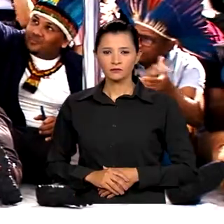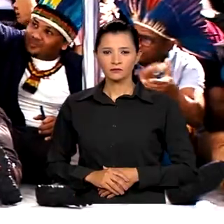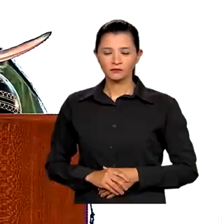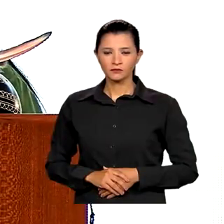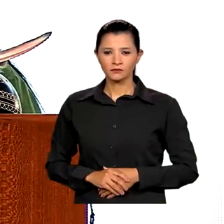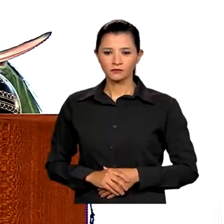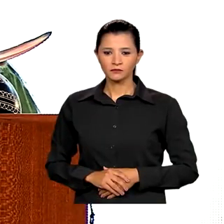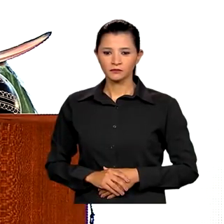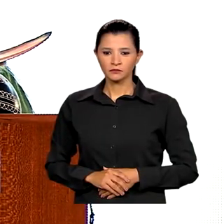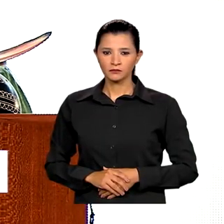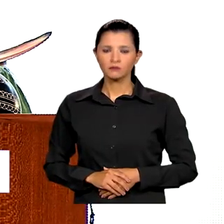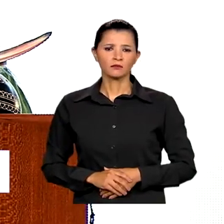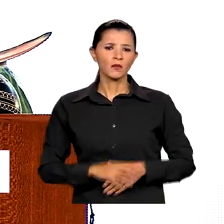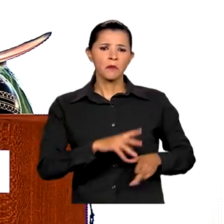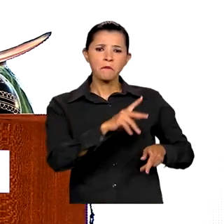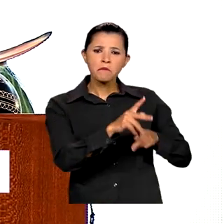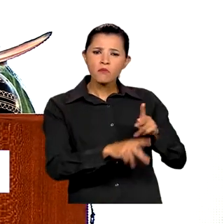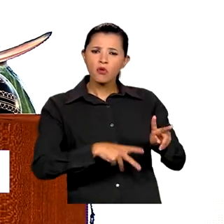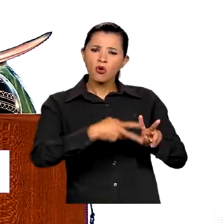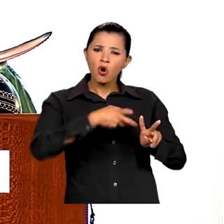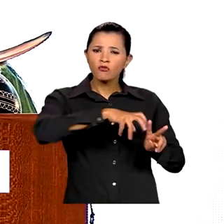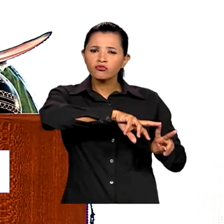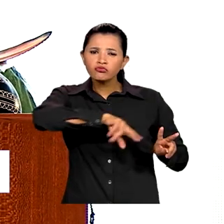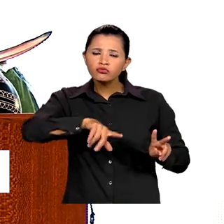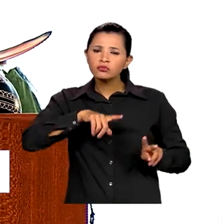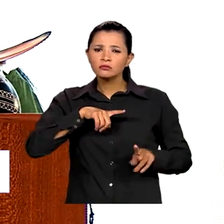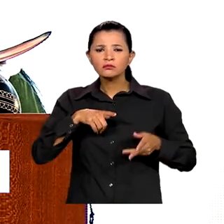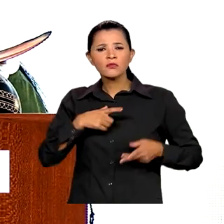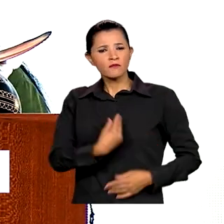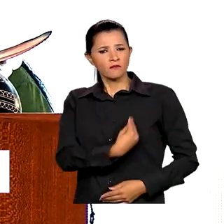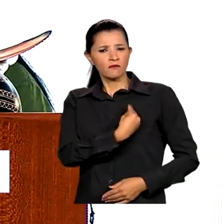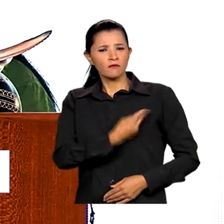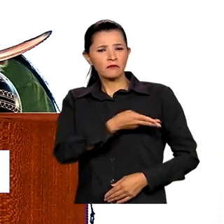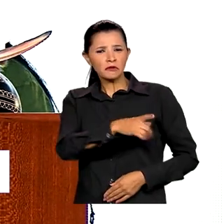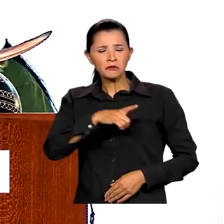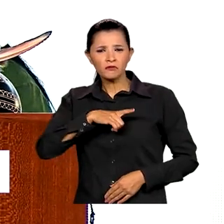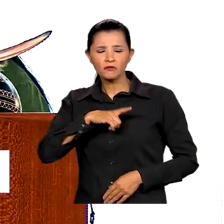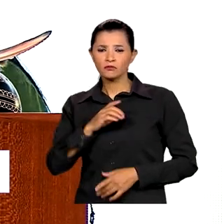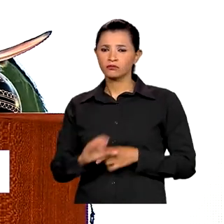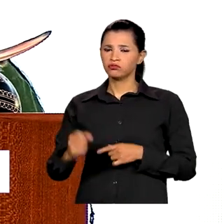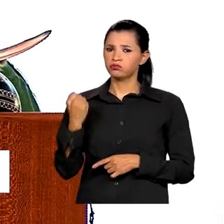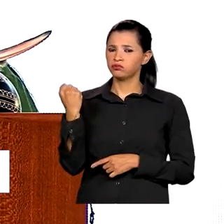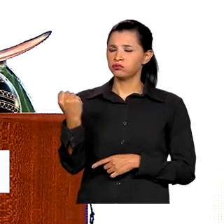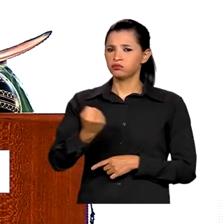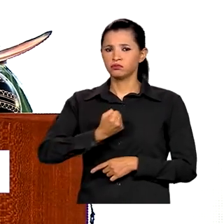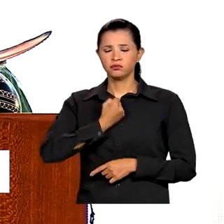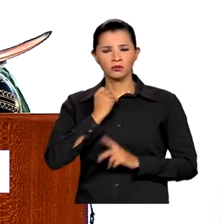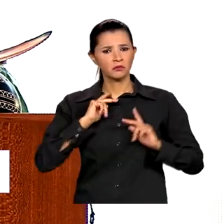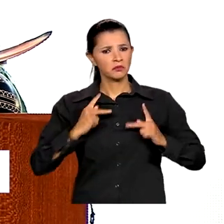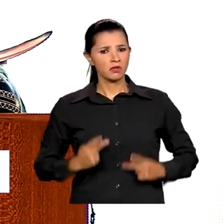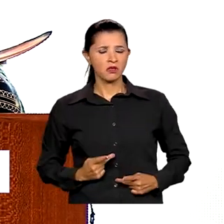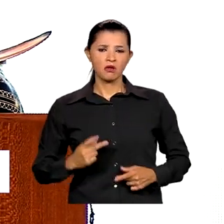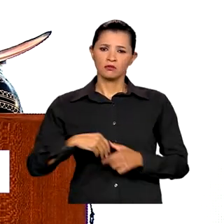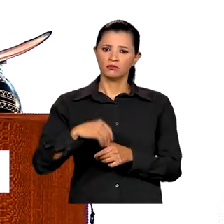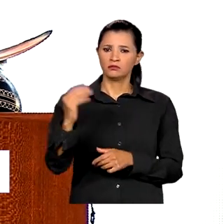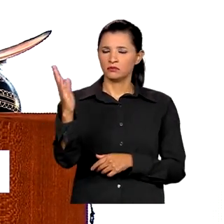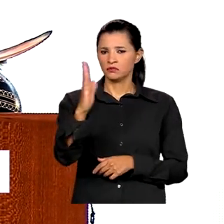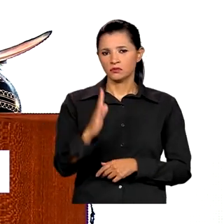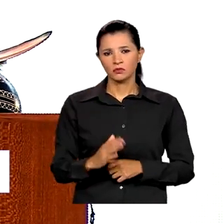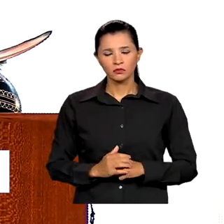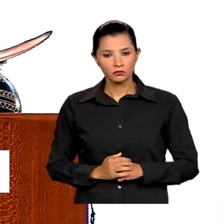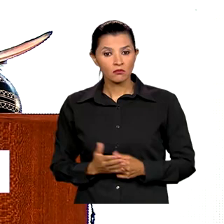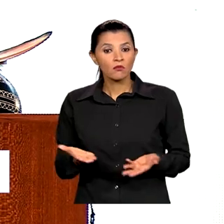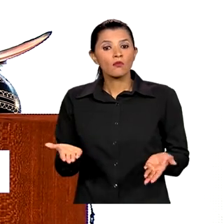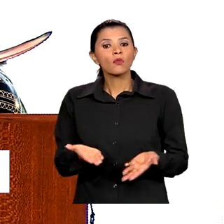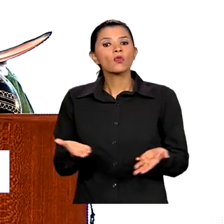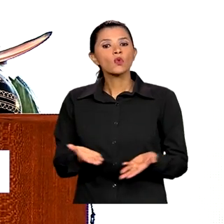Muitos povos indígenas vivem uma verdadeira crise humanitária em nosso país. E